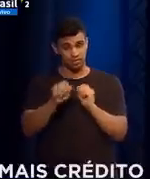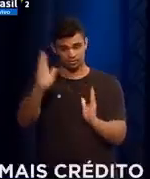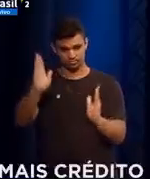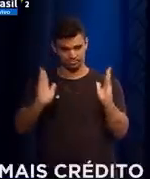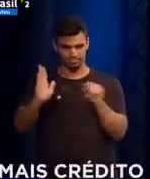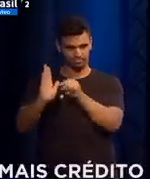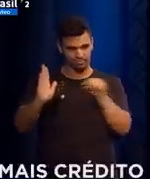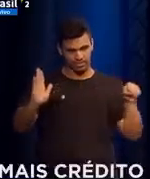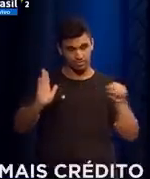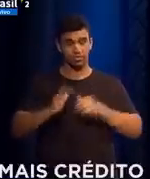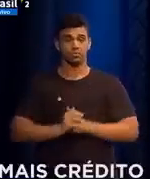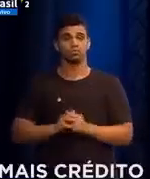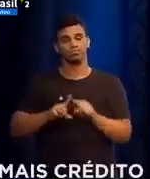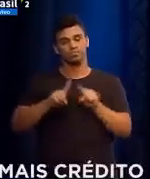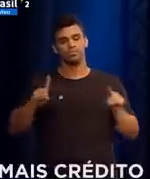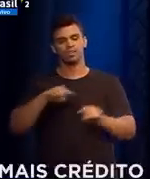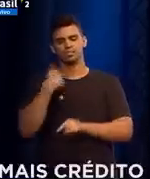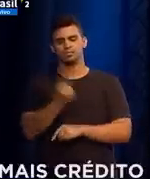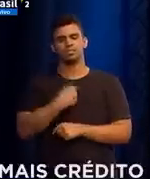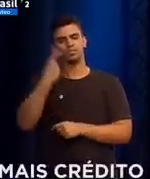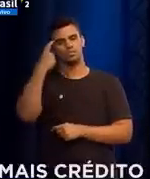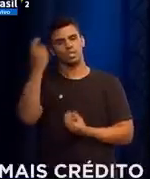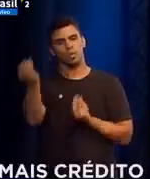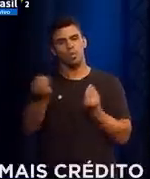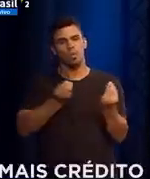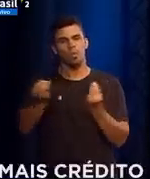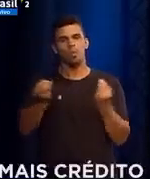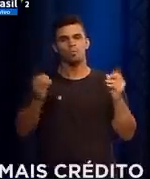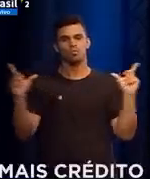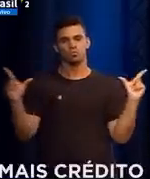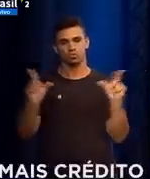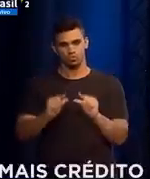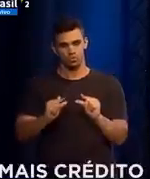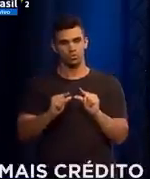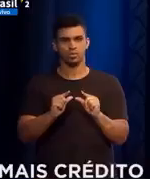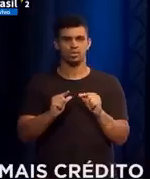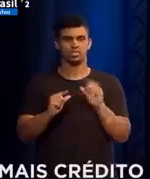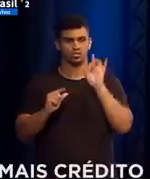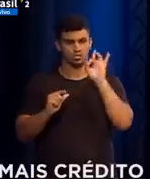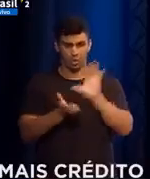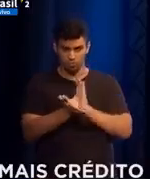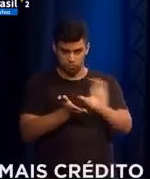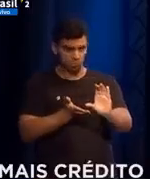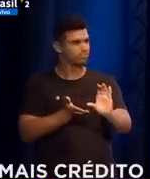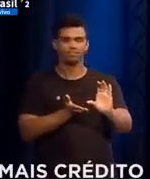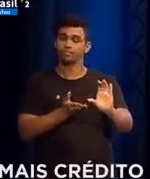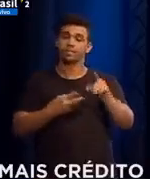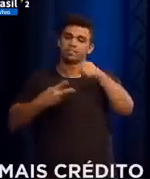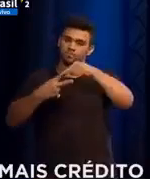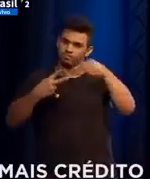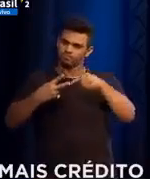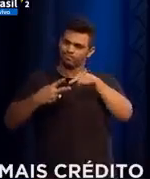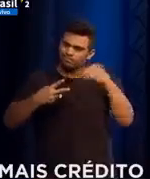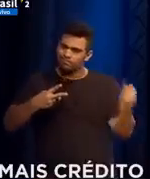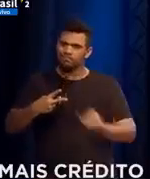Mas para a gente diminuir o gap de infraestrutura não basta o investimento, tem mais duas componentes que são fundamentais.